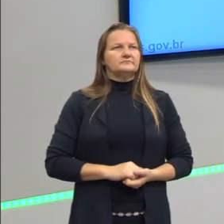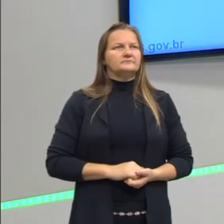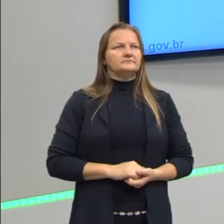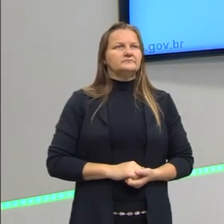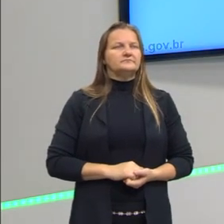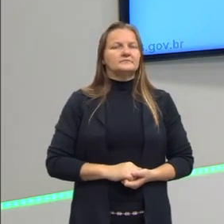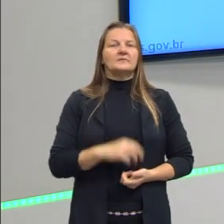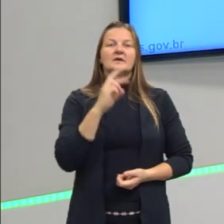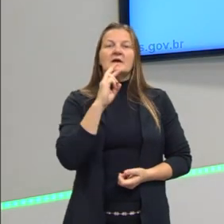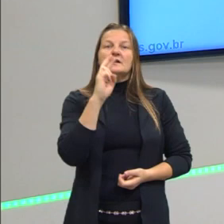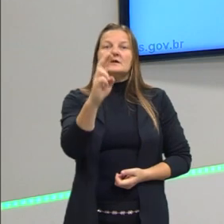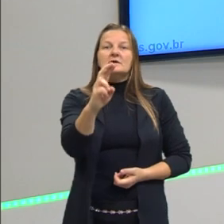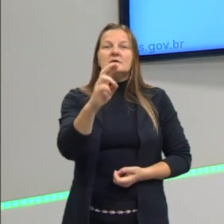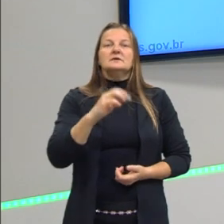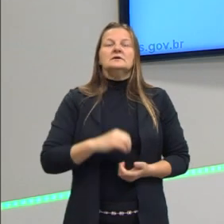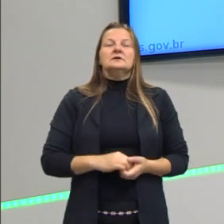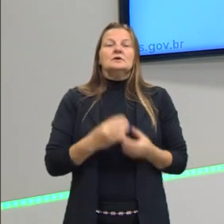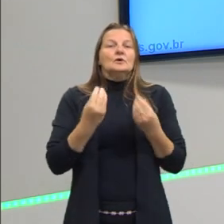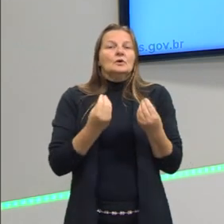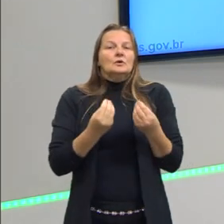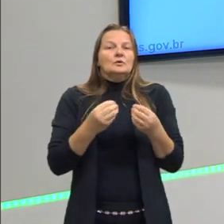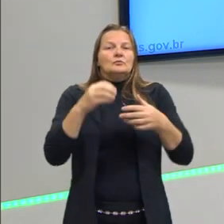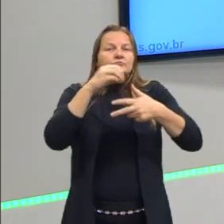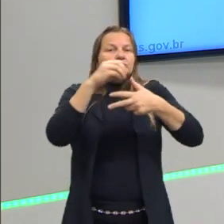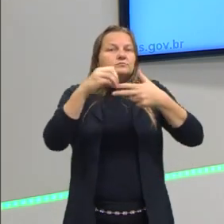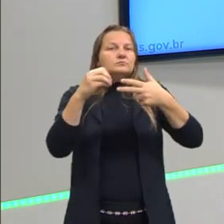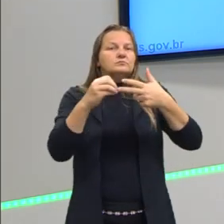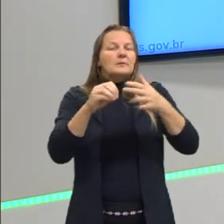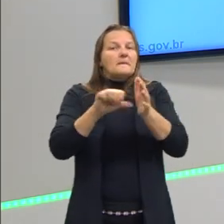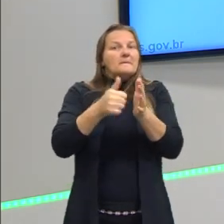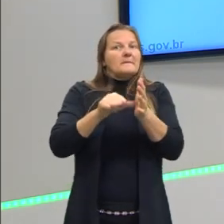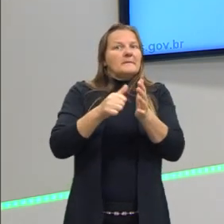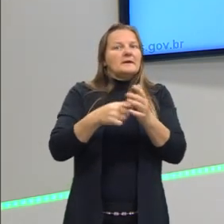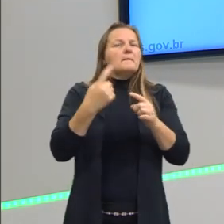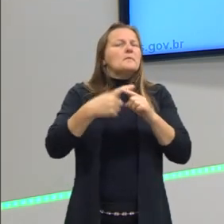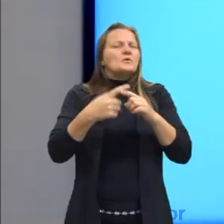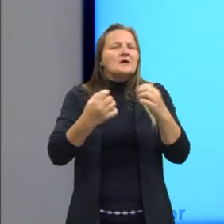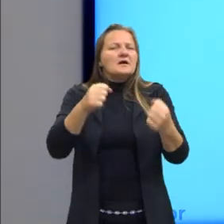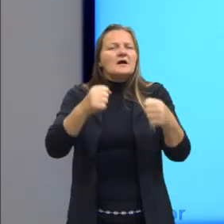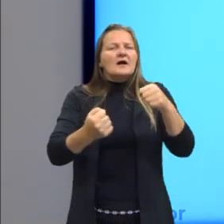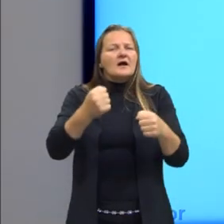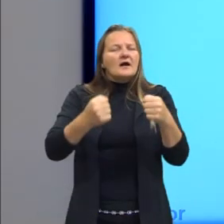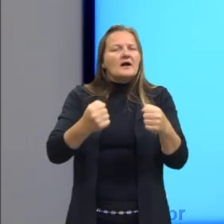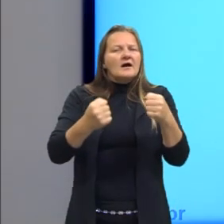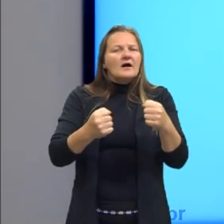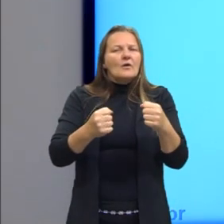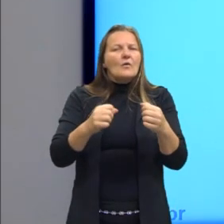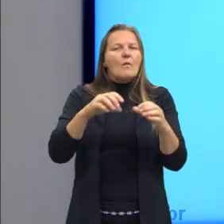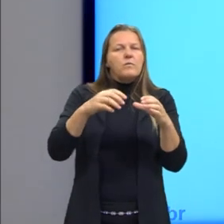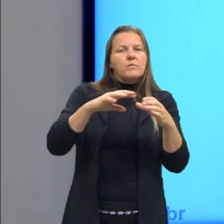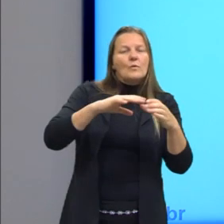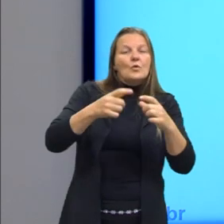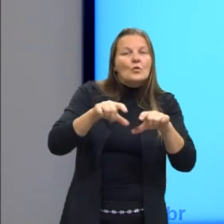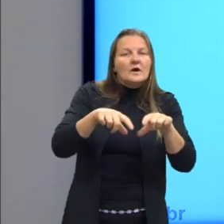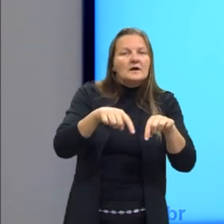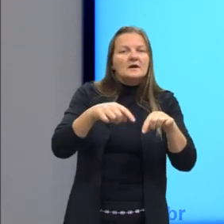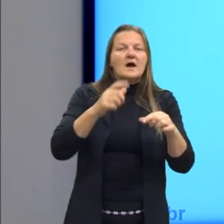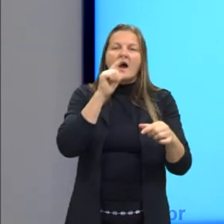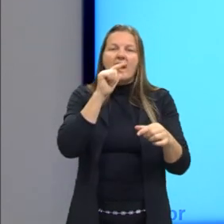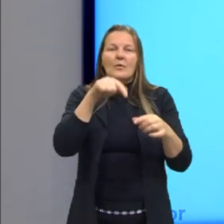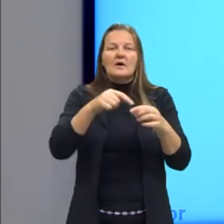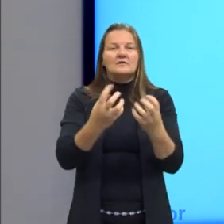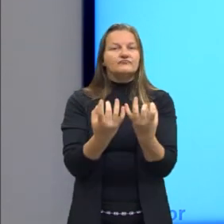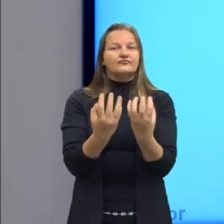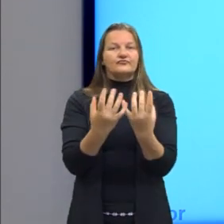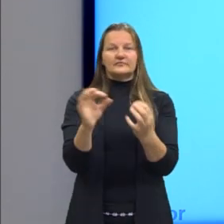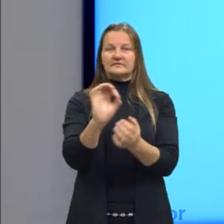Então, respondendo a questão inicial, por que a água do radiador dos carros não entra em ebulição?